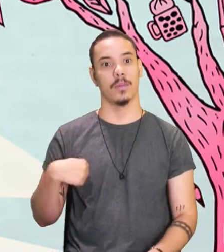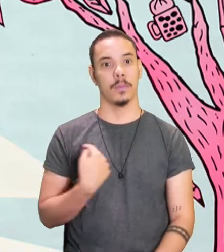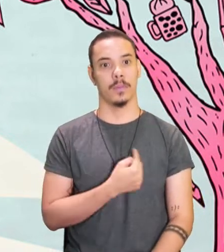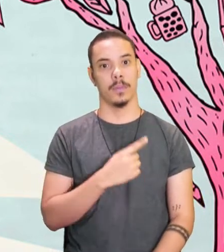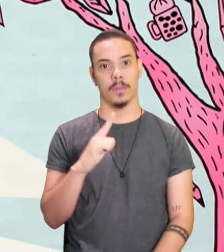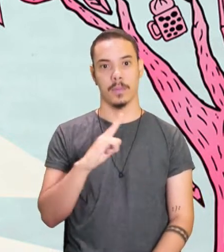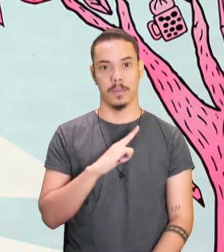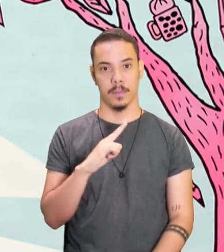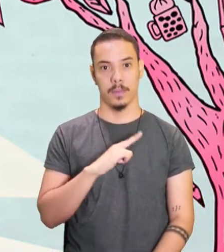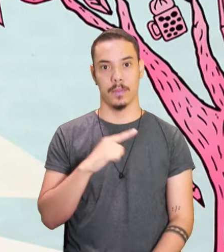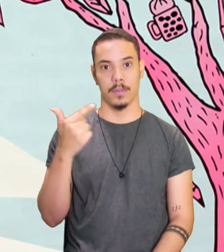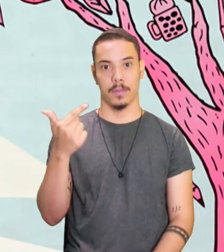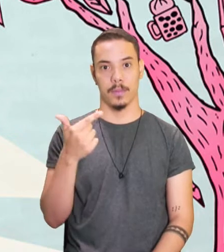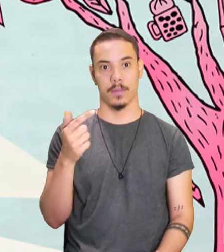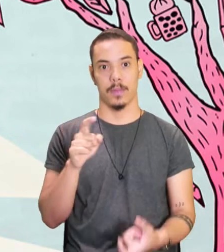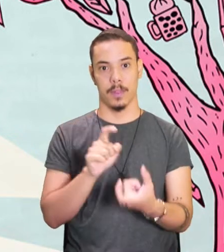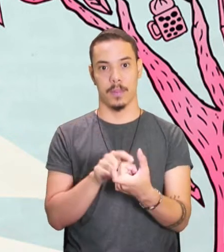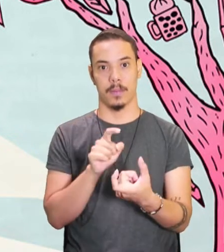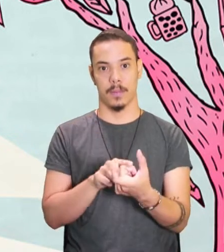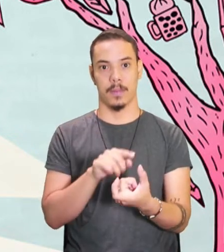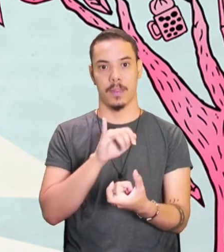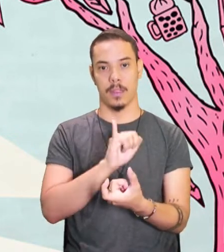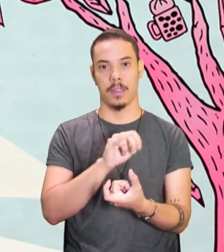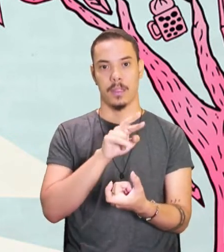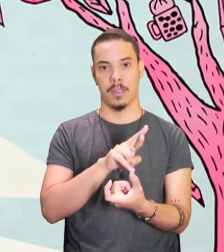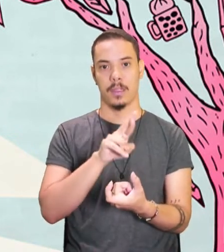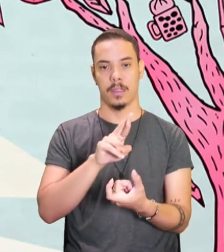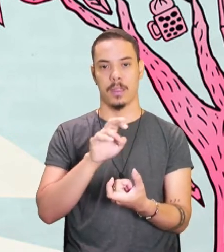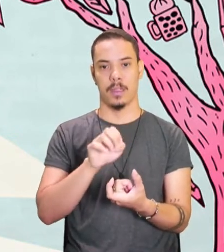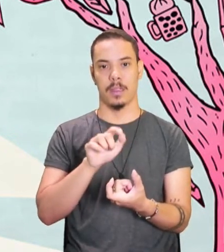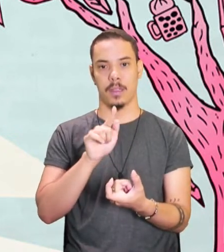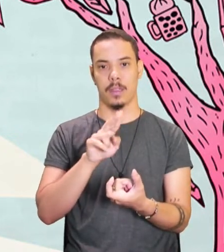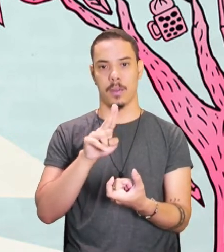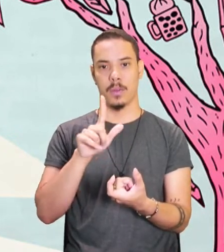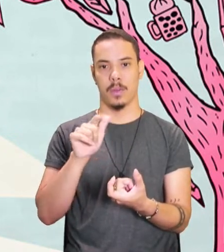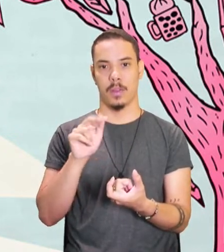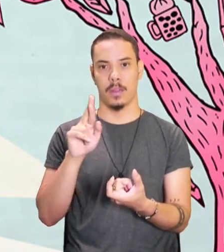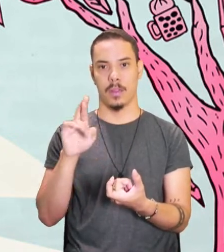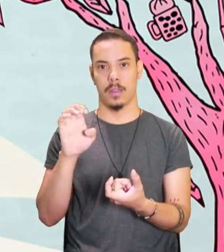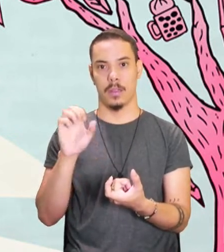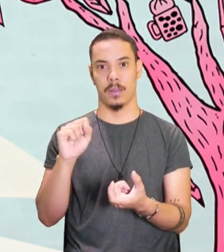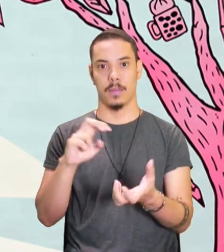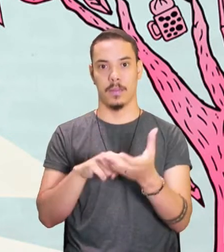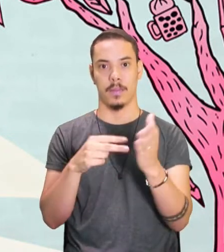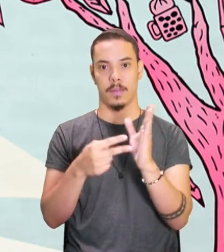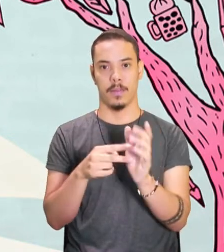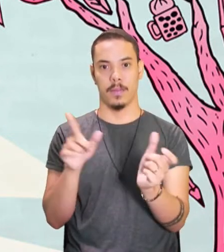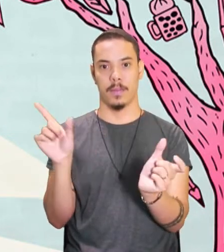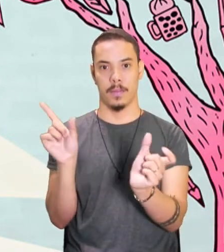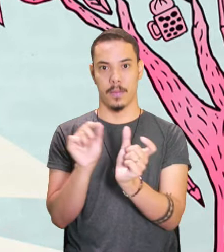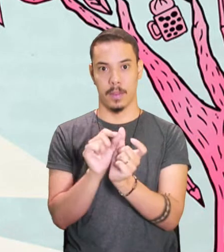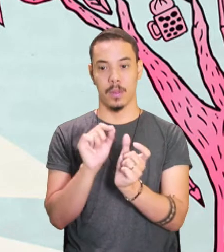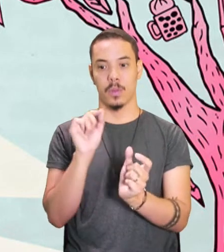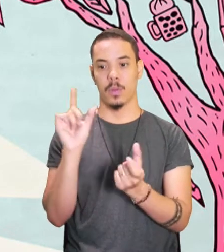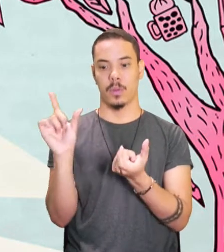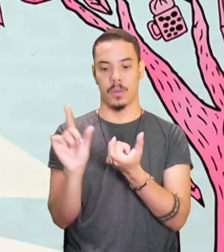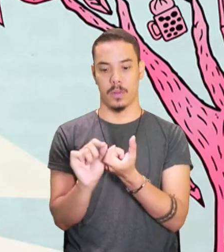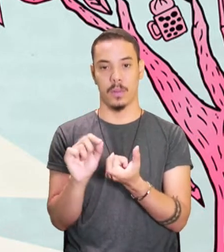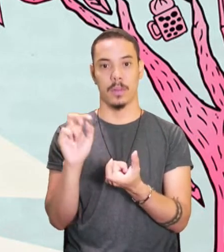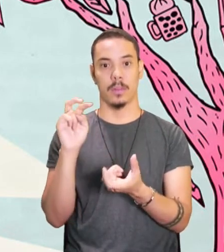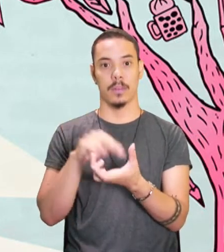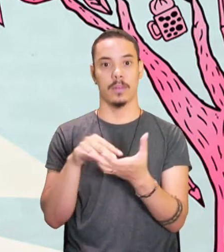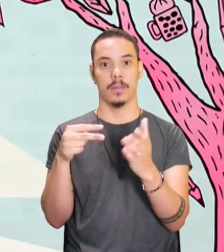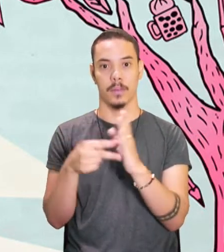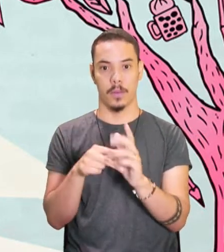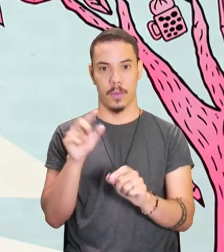segunda palavra, irregulares. Quer dizer, esse izinho é um prefixo. O significado desse i, quer